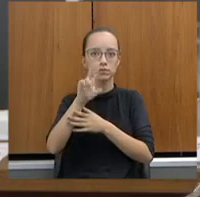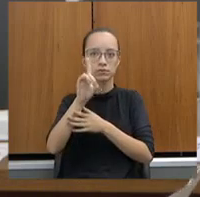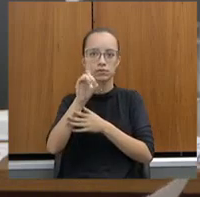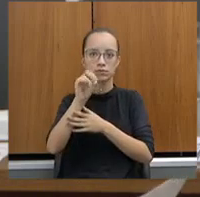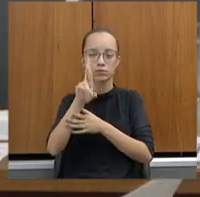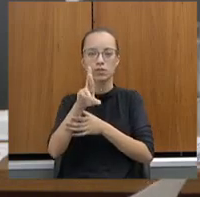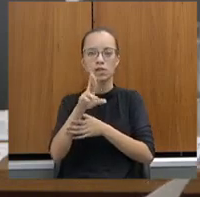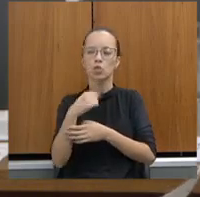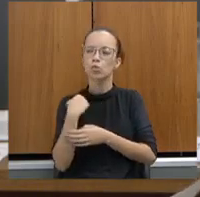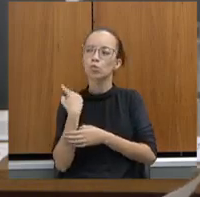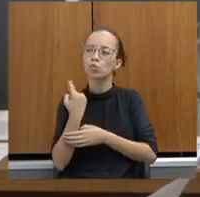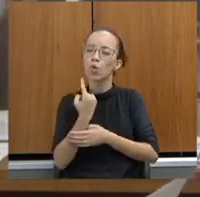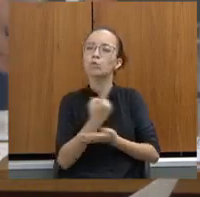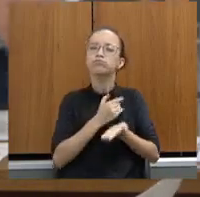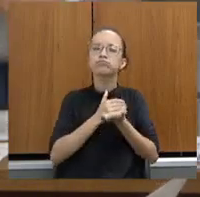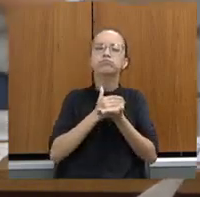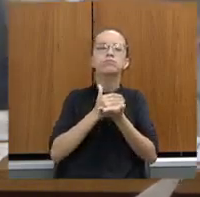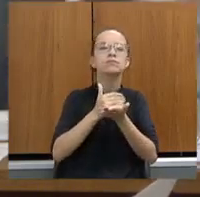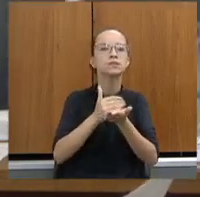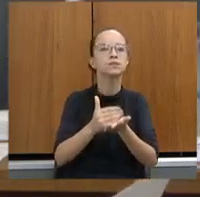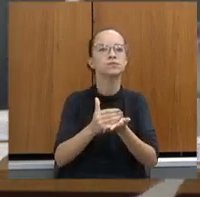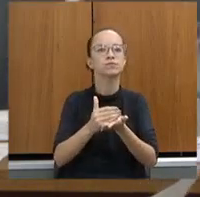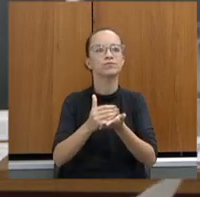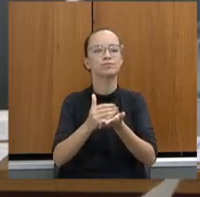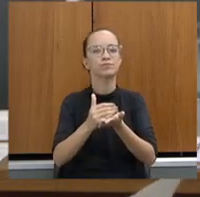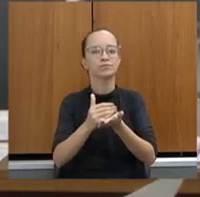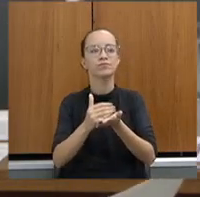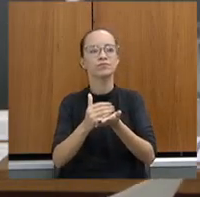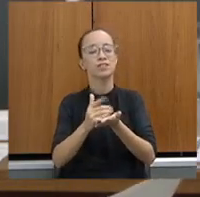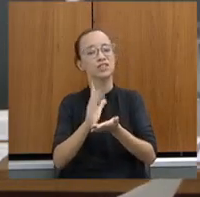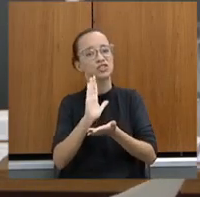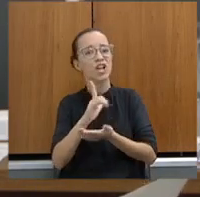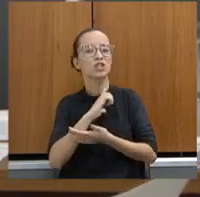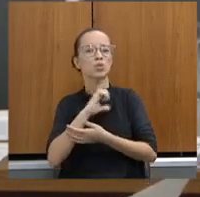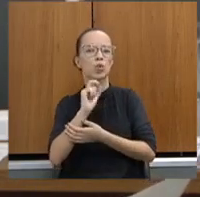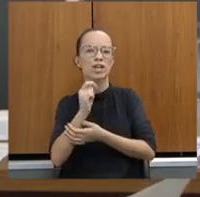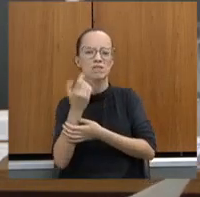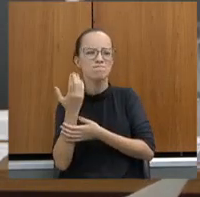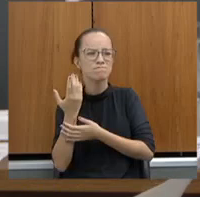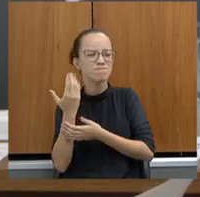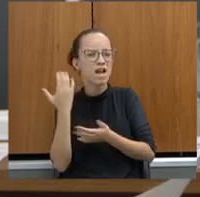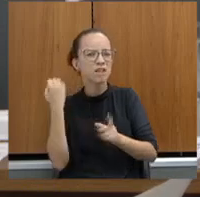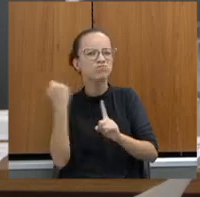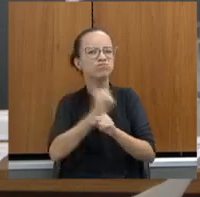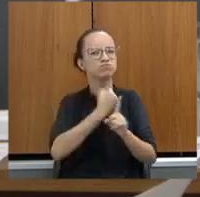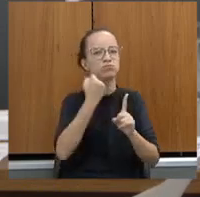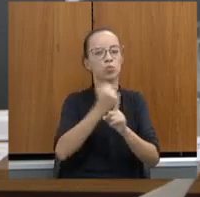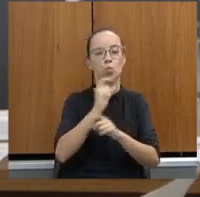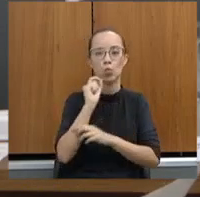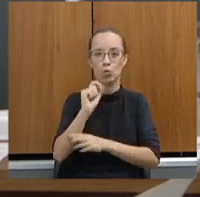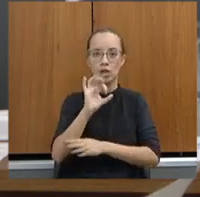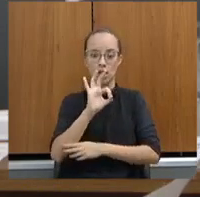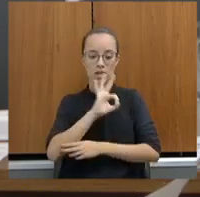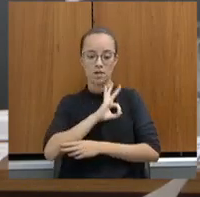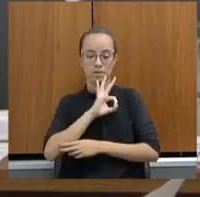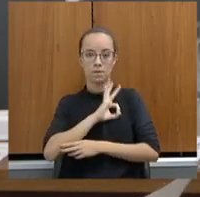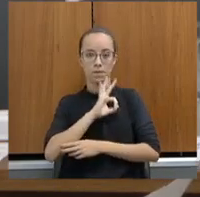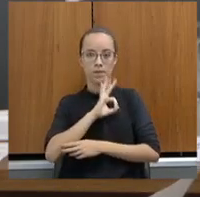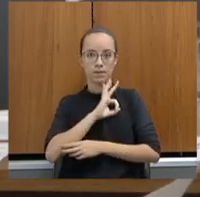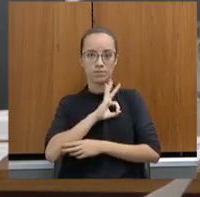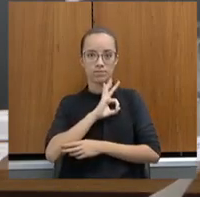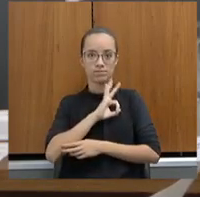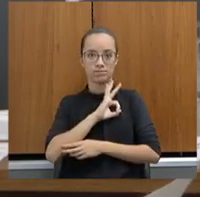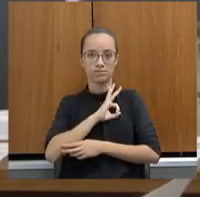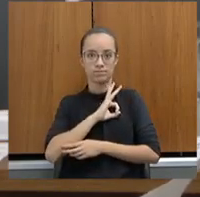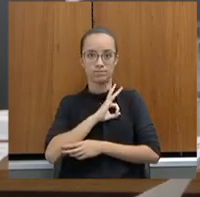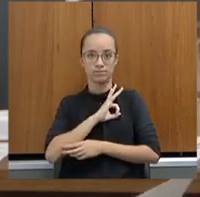uma, infelizmente, era uma reivindicação quase que absurda de um policial penal pela sua carteira funcional, porque ele não tinha